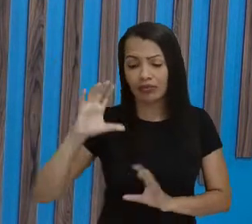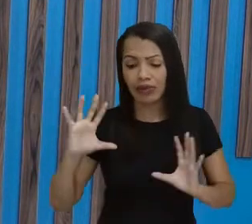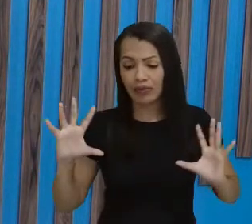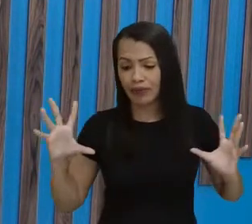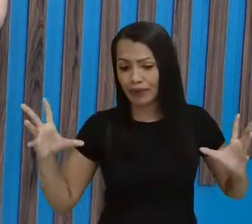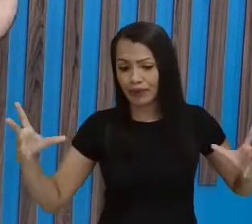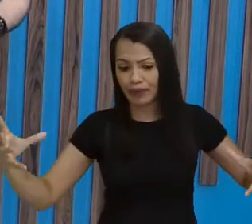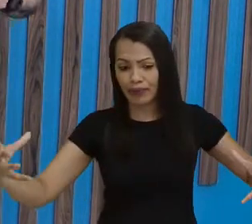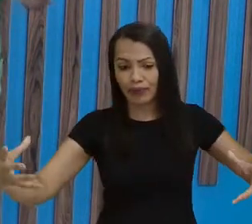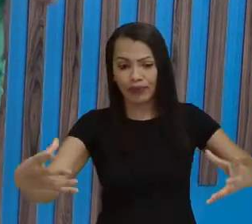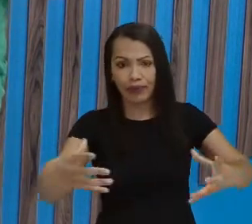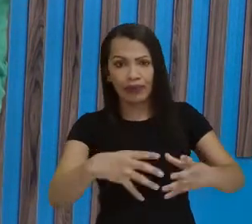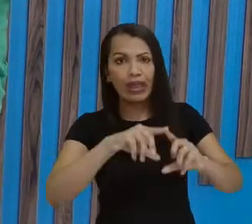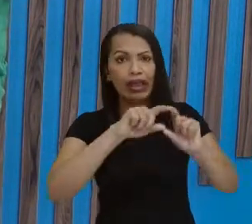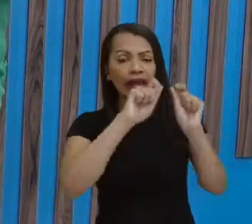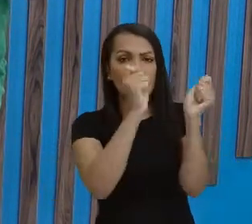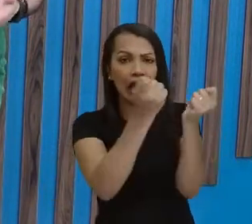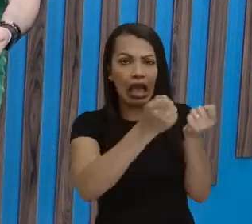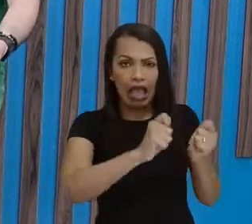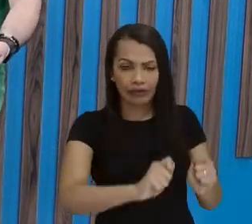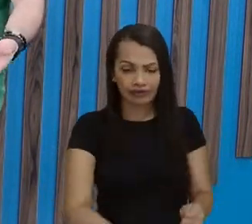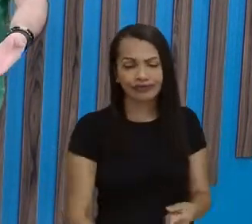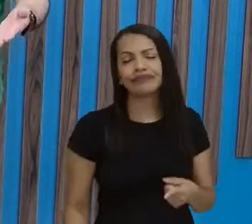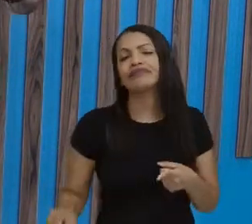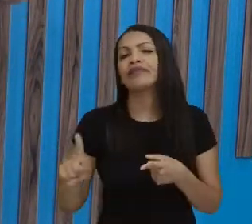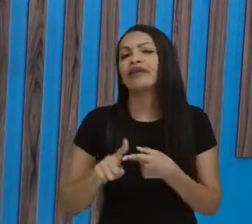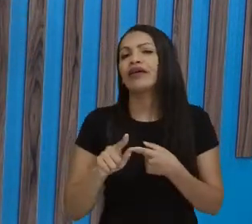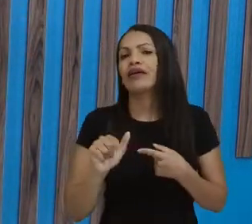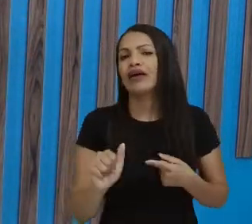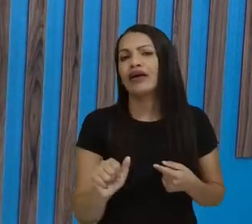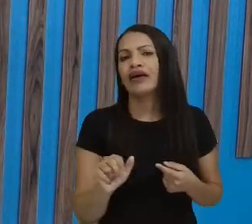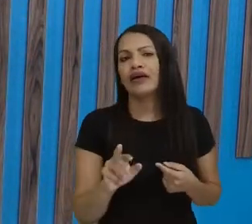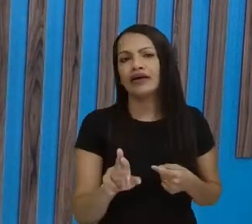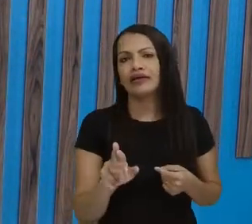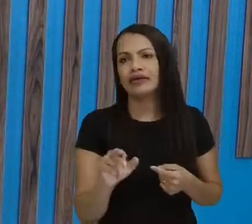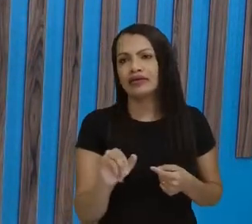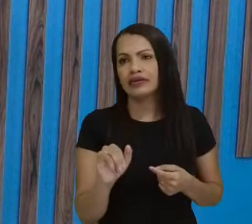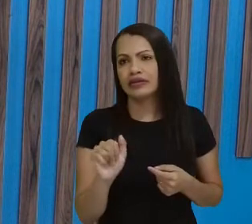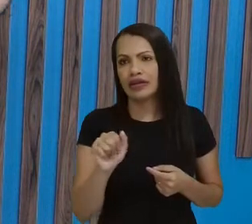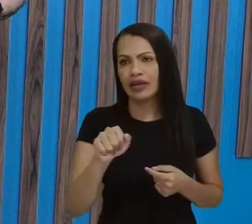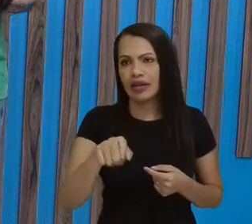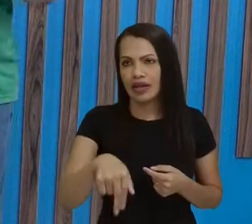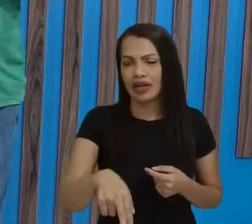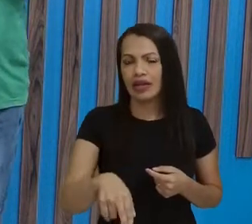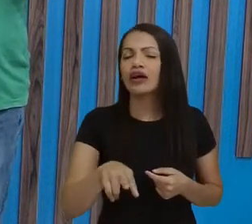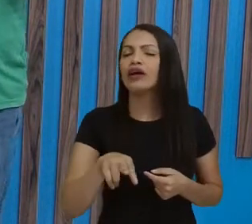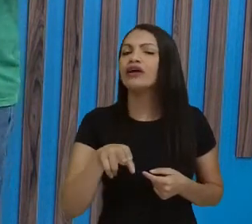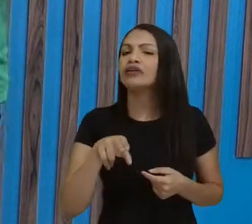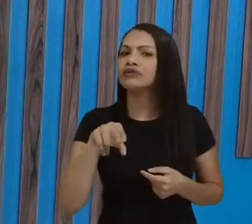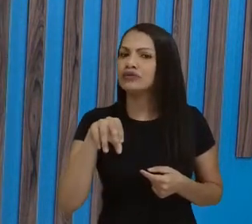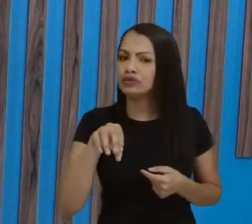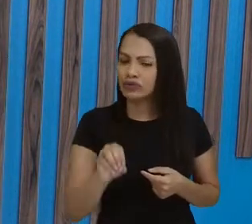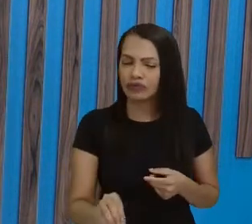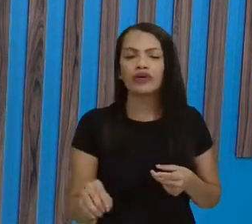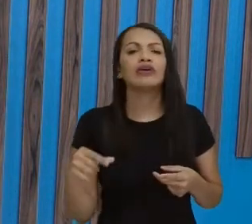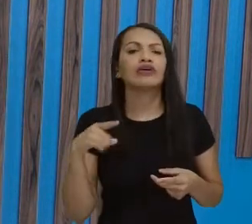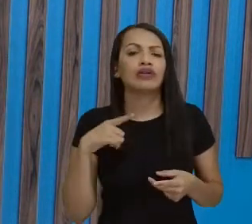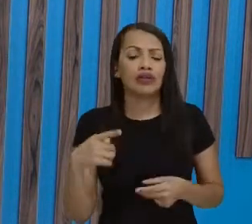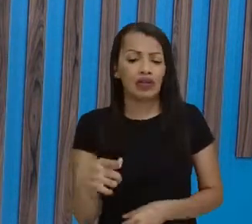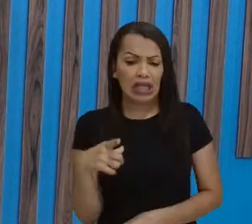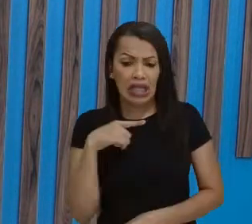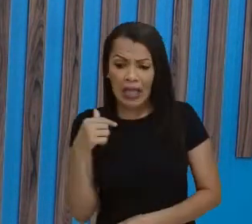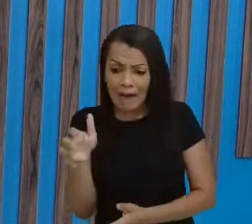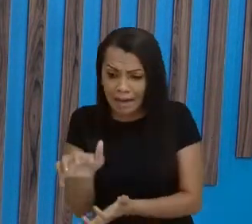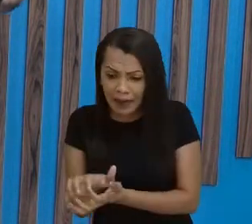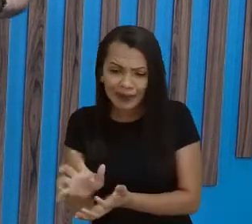entre eles, Ariano Suassuna, né, que a gente sabe, não é pernambucano, mas teve a sua vida